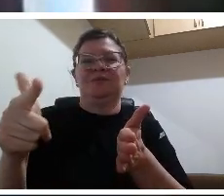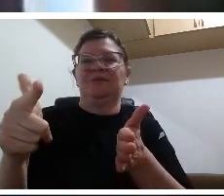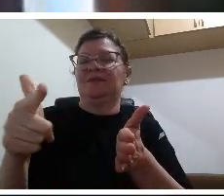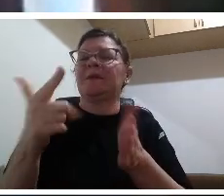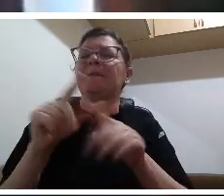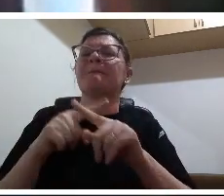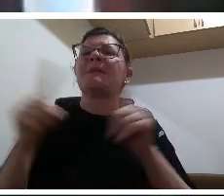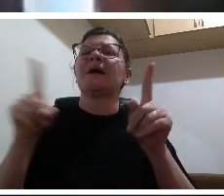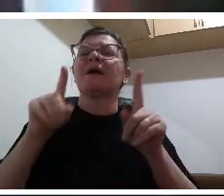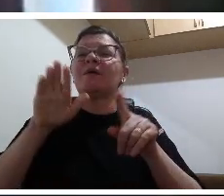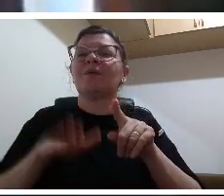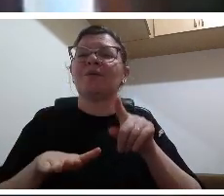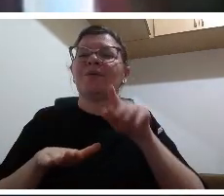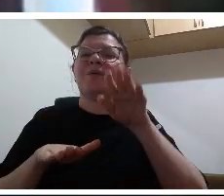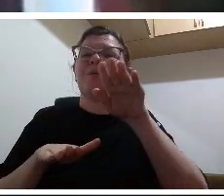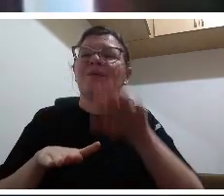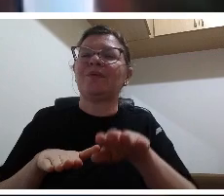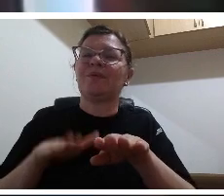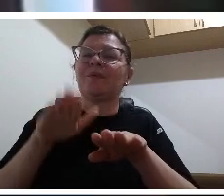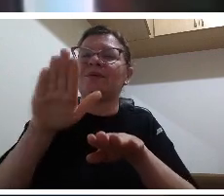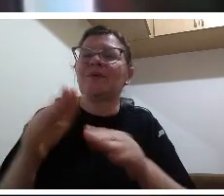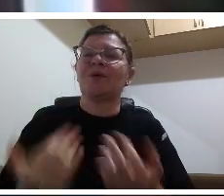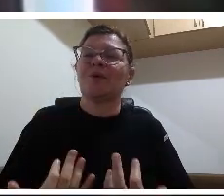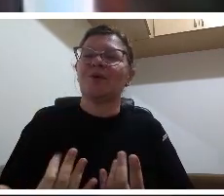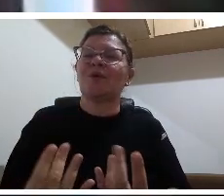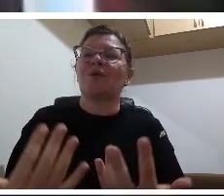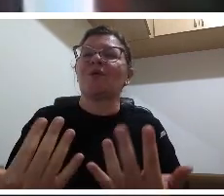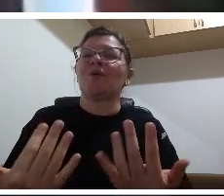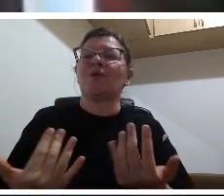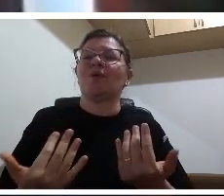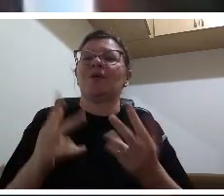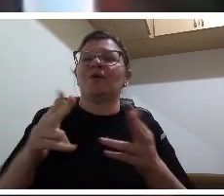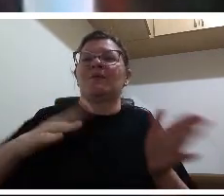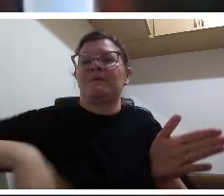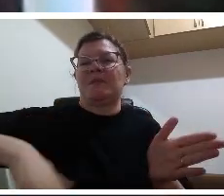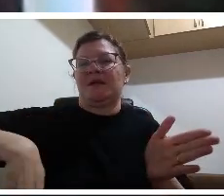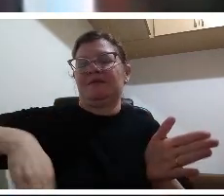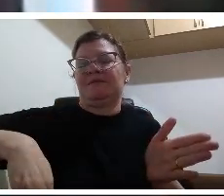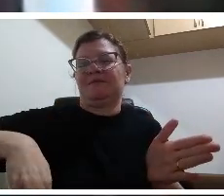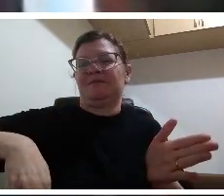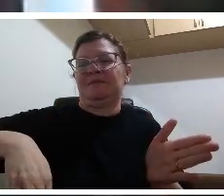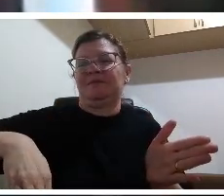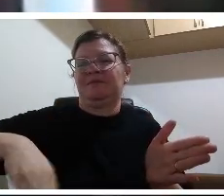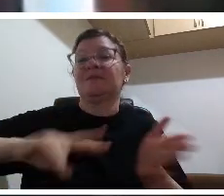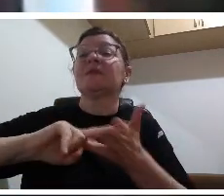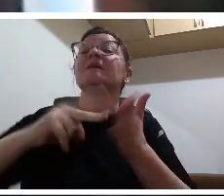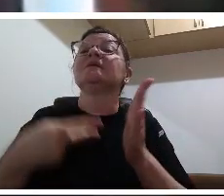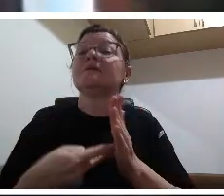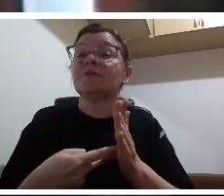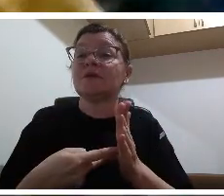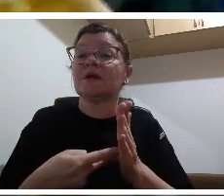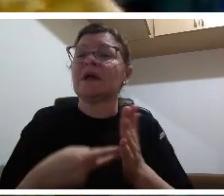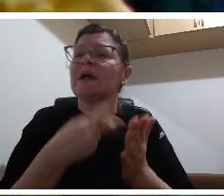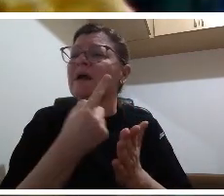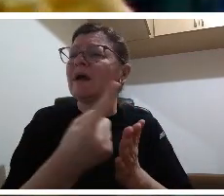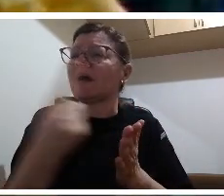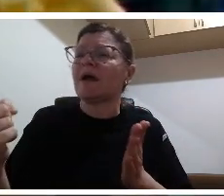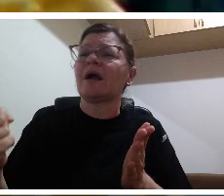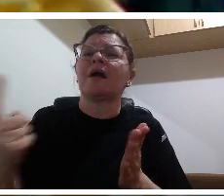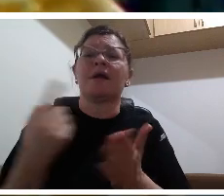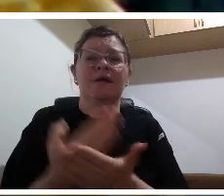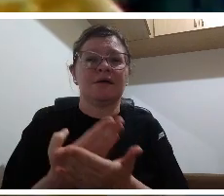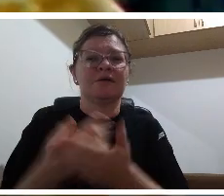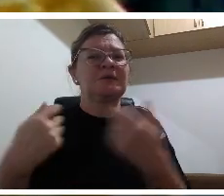professores pela paciência e pela oportunidade que me oferecer obrigado obrigada professor